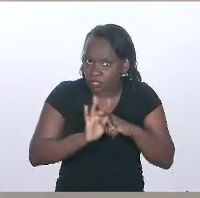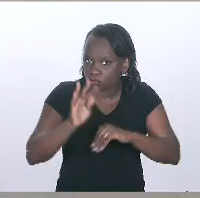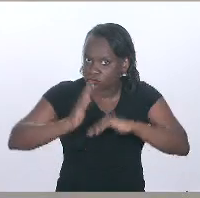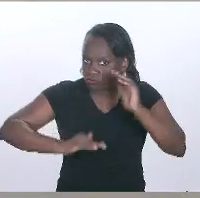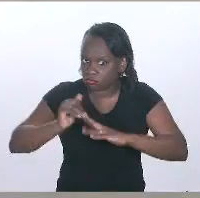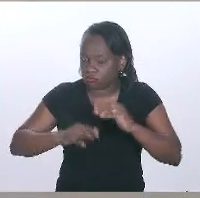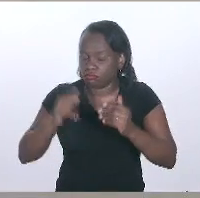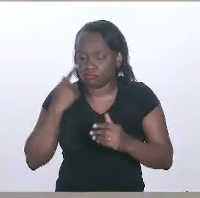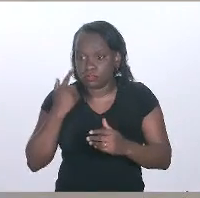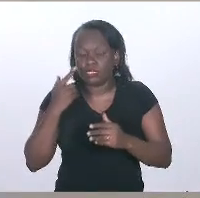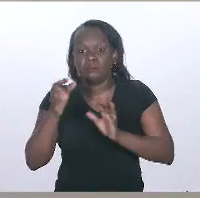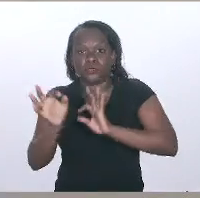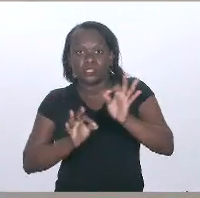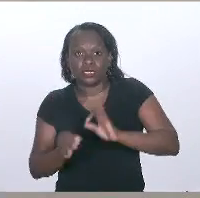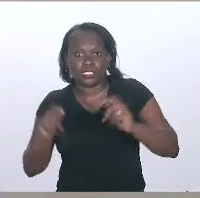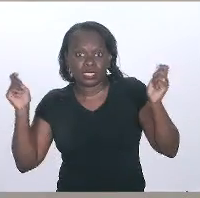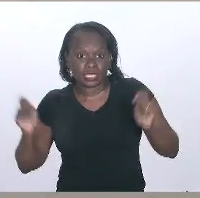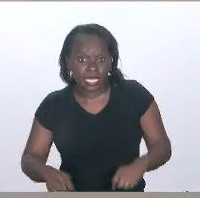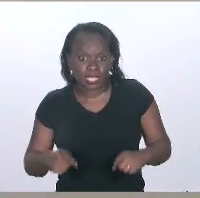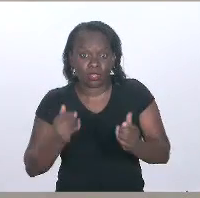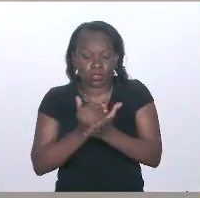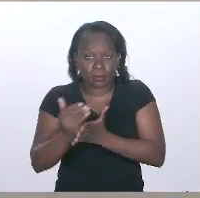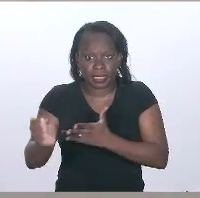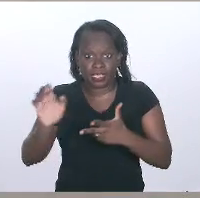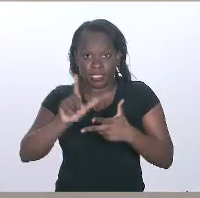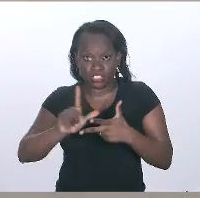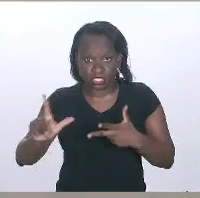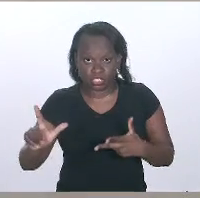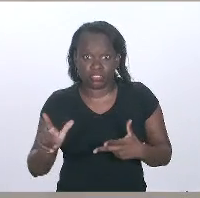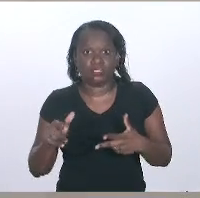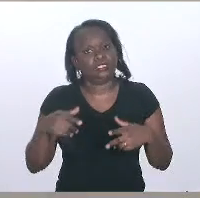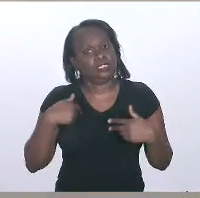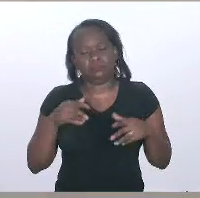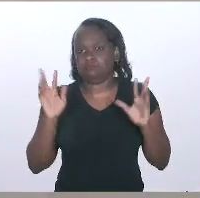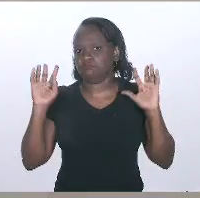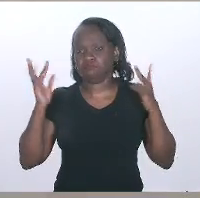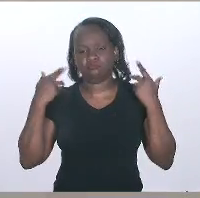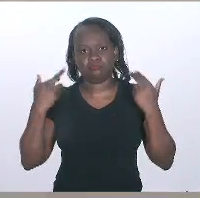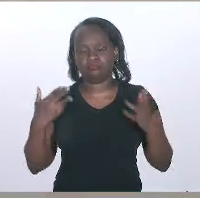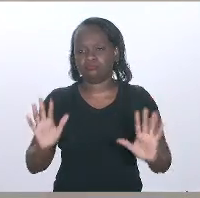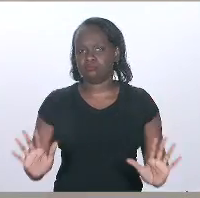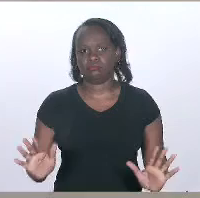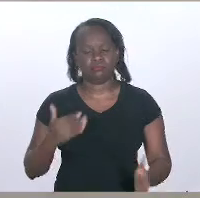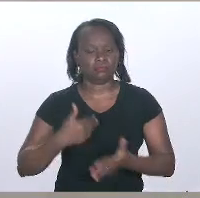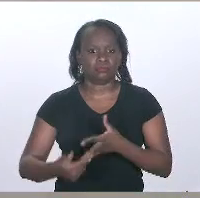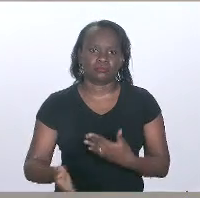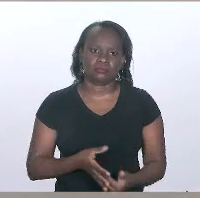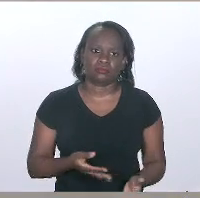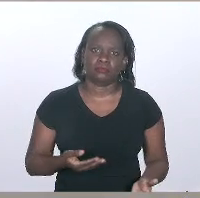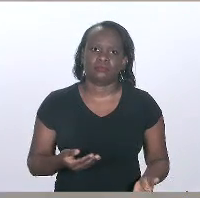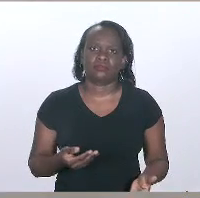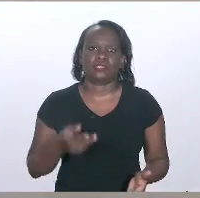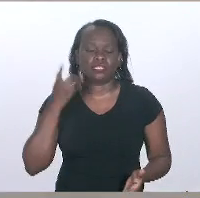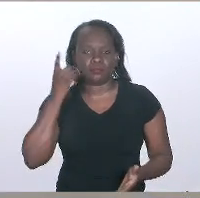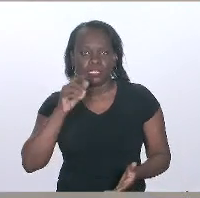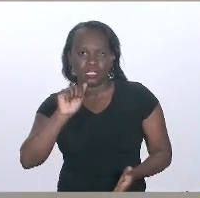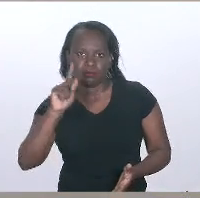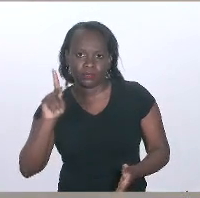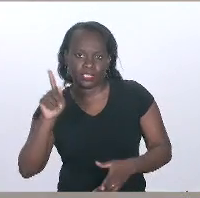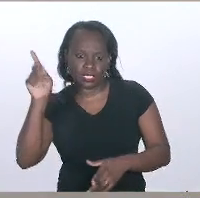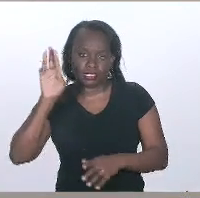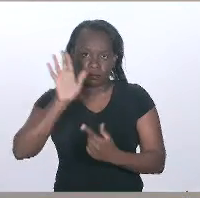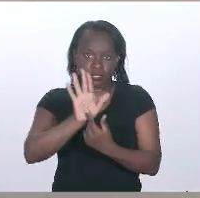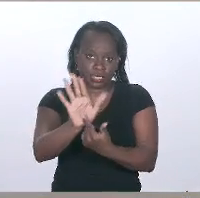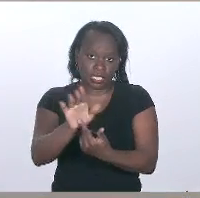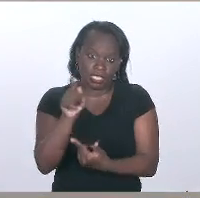o projeto possa partir do legislativo, por mim, tranquilo, independente de o deputado Alexandre Kinnocloch ter